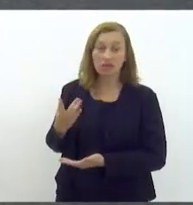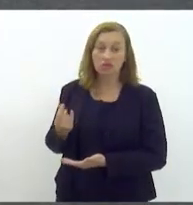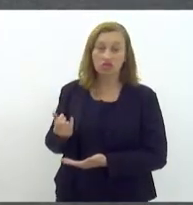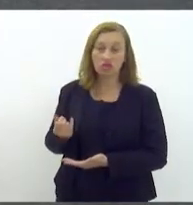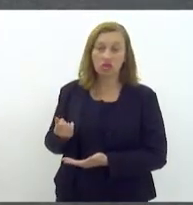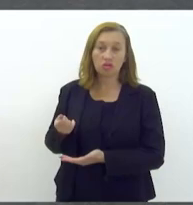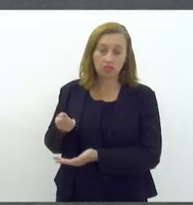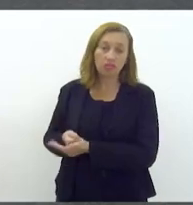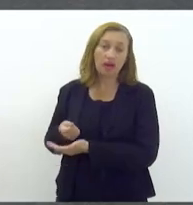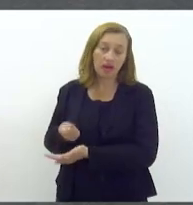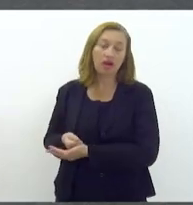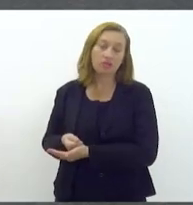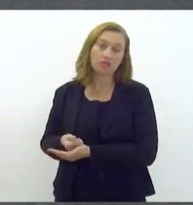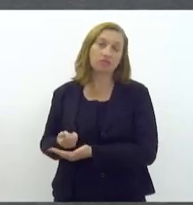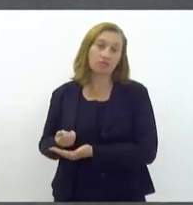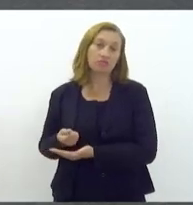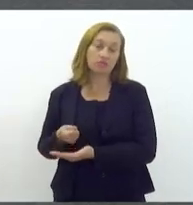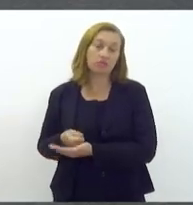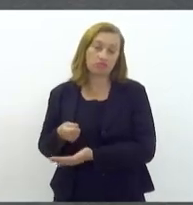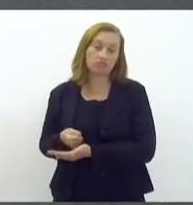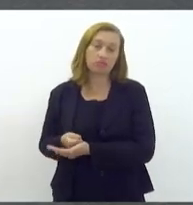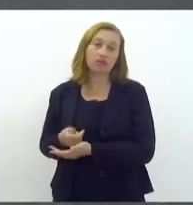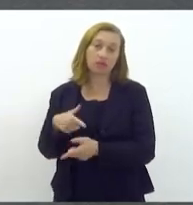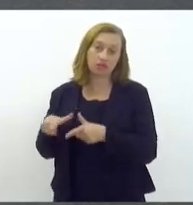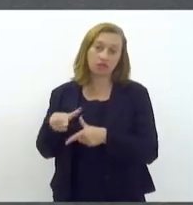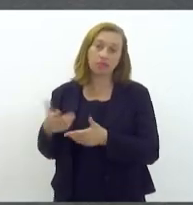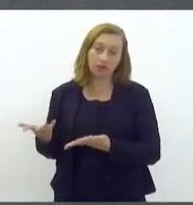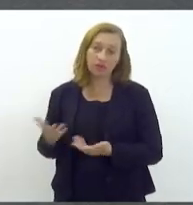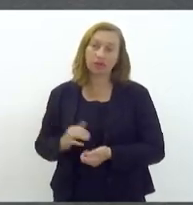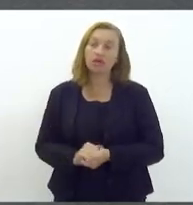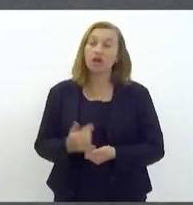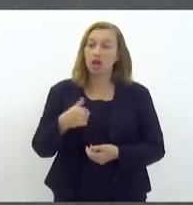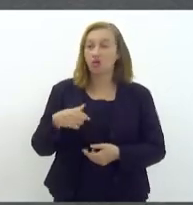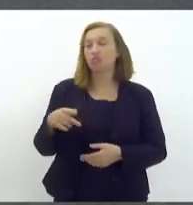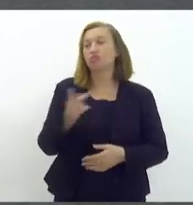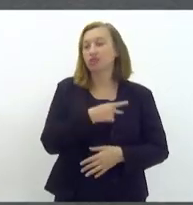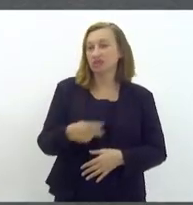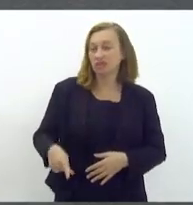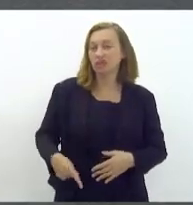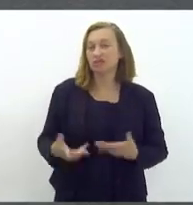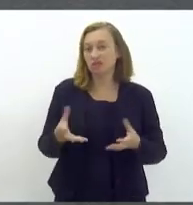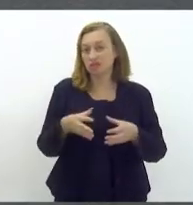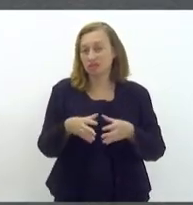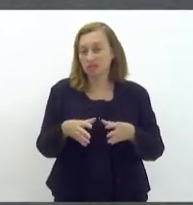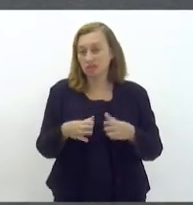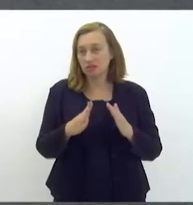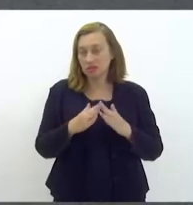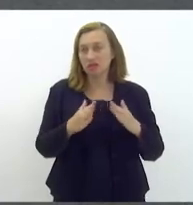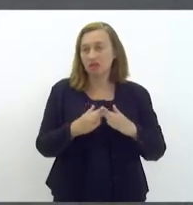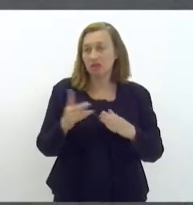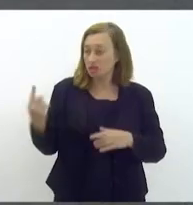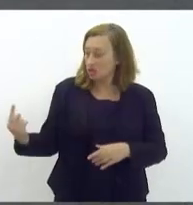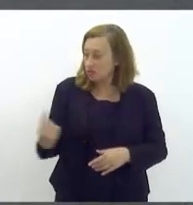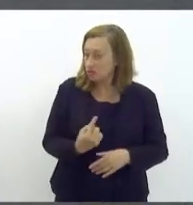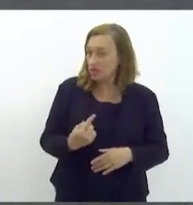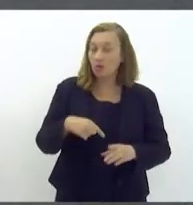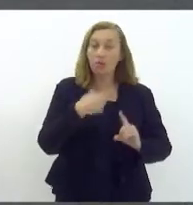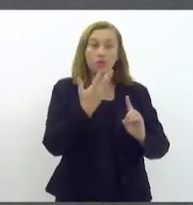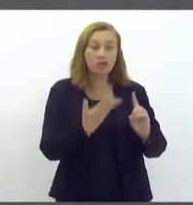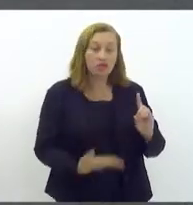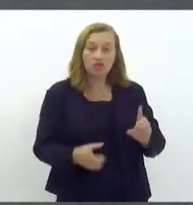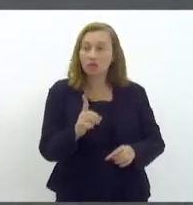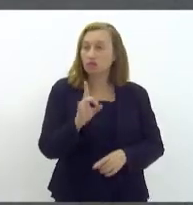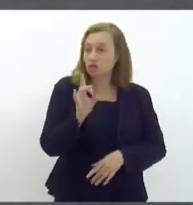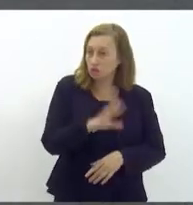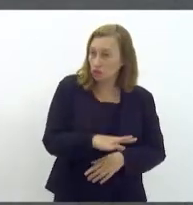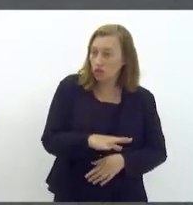eu como presidenta da comissão de trabalho desta casa não poderia me furtar de vir à tribuna homenagear não